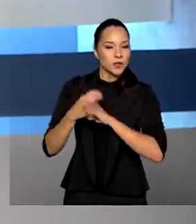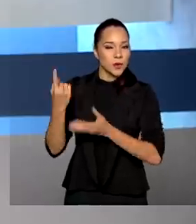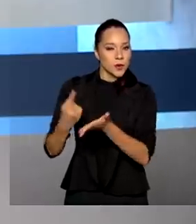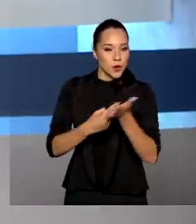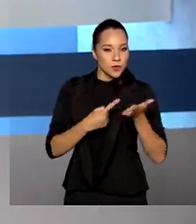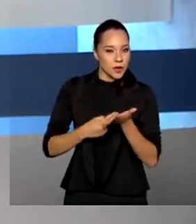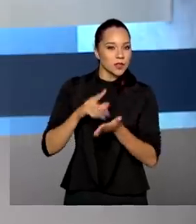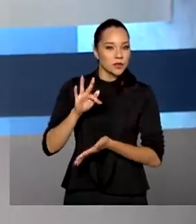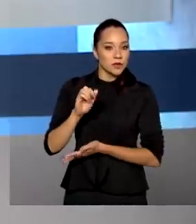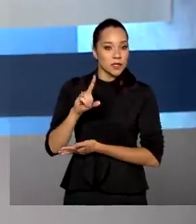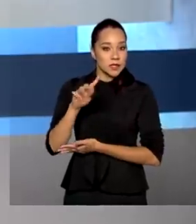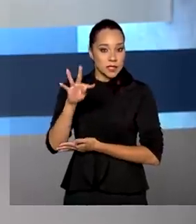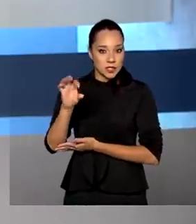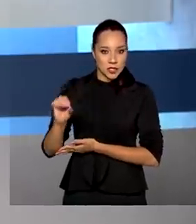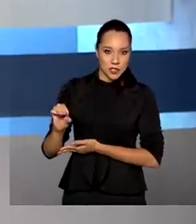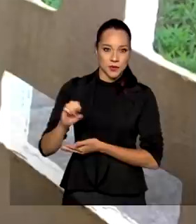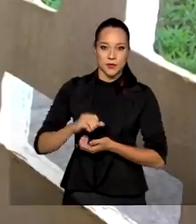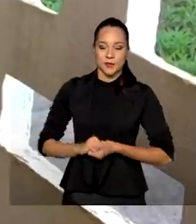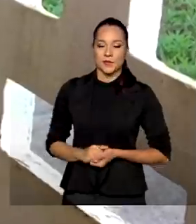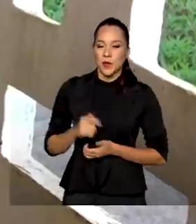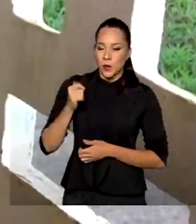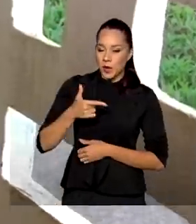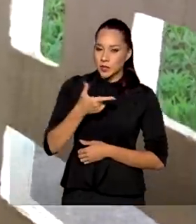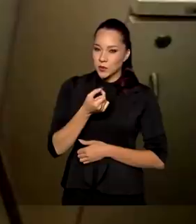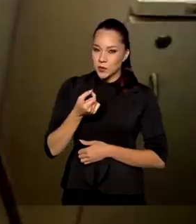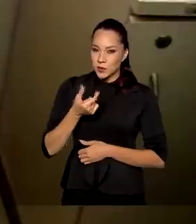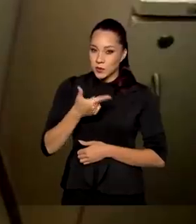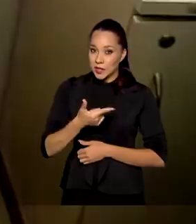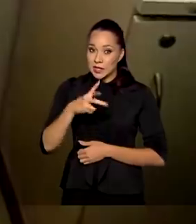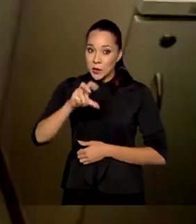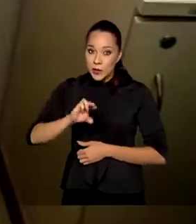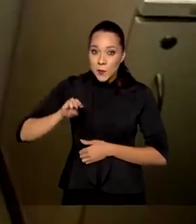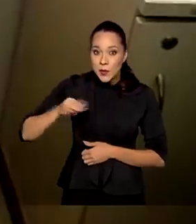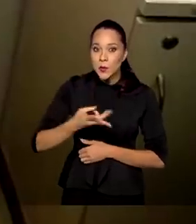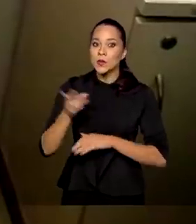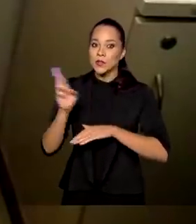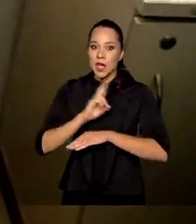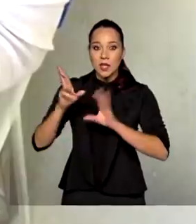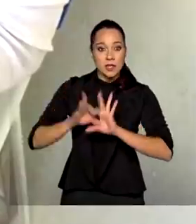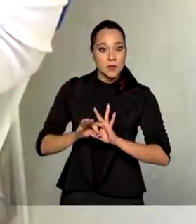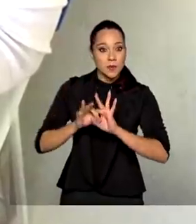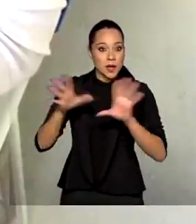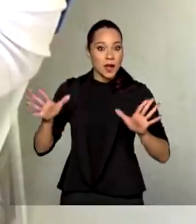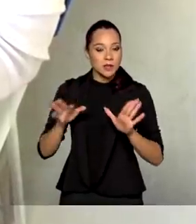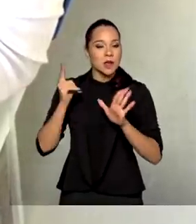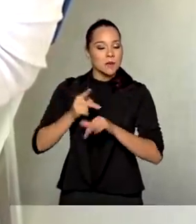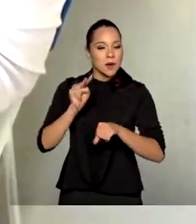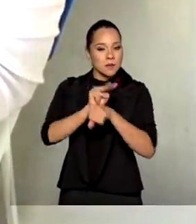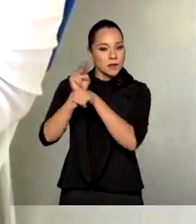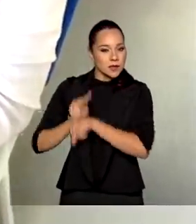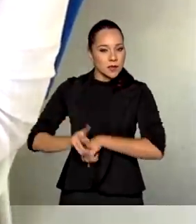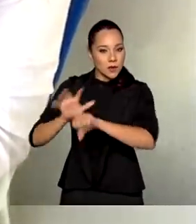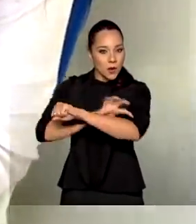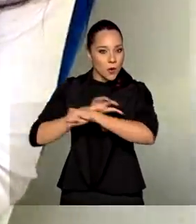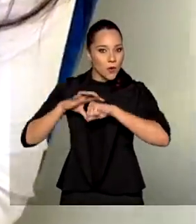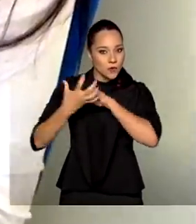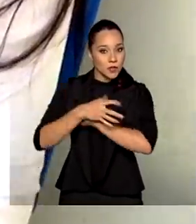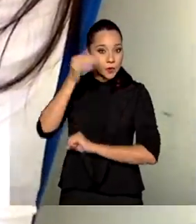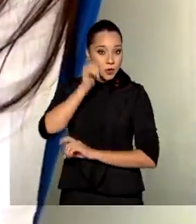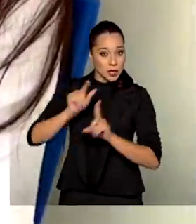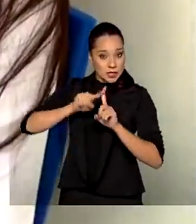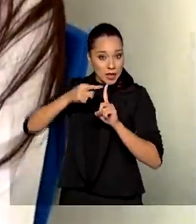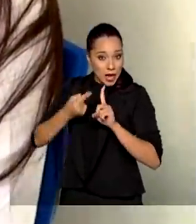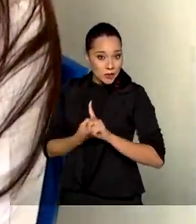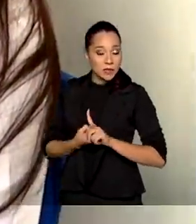consórcio COVAX Facility. Quase 250 milhões de reais são liberados para a prevenção da covid-19 em